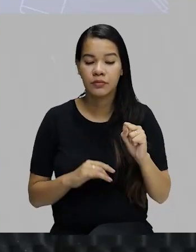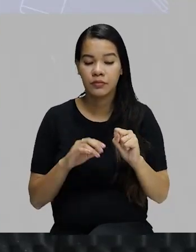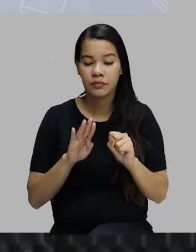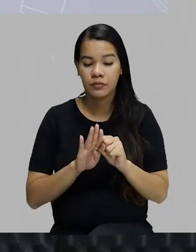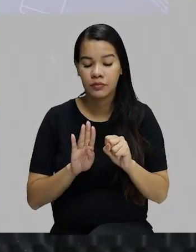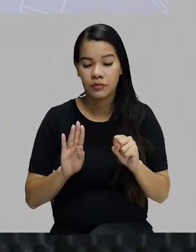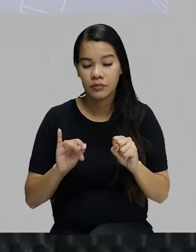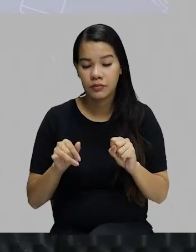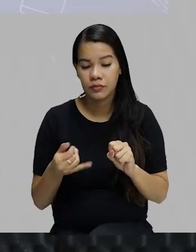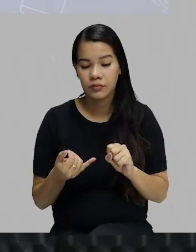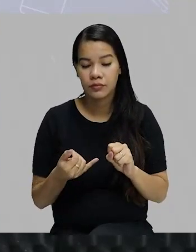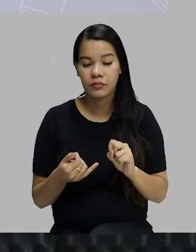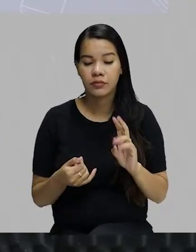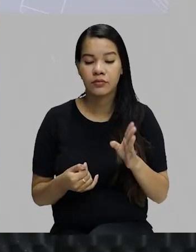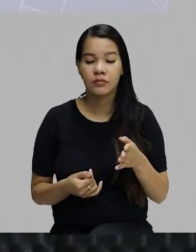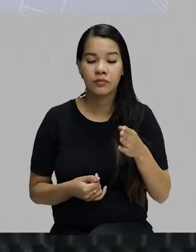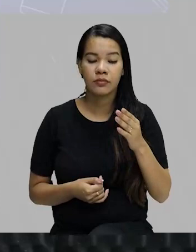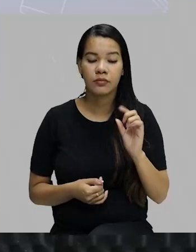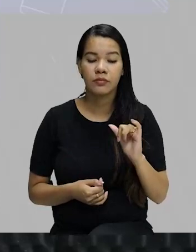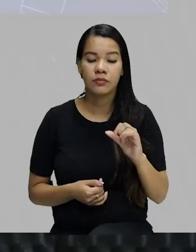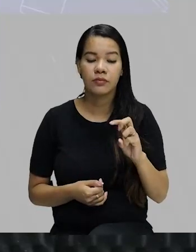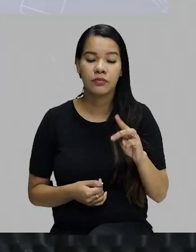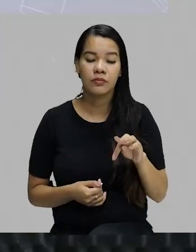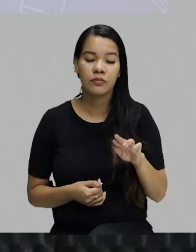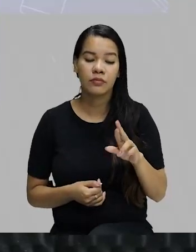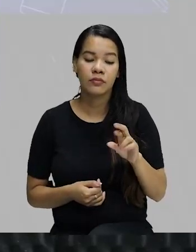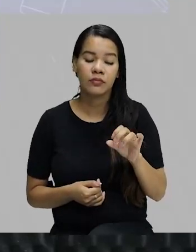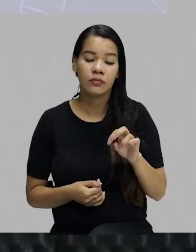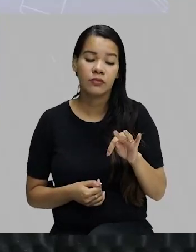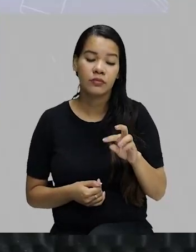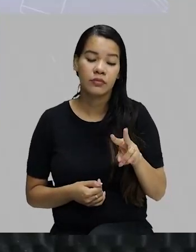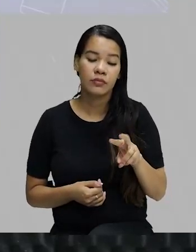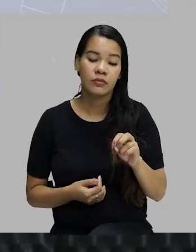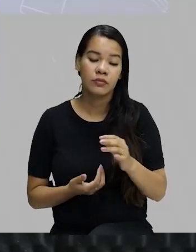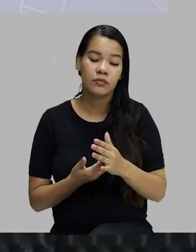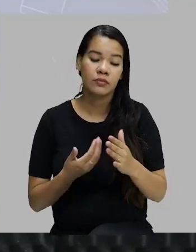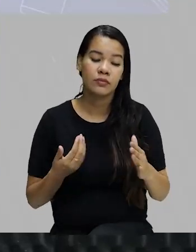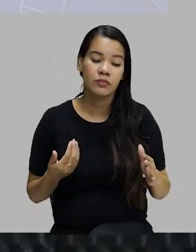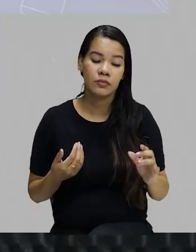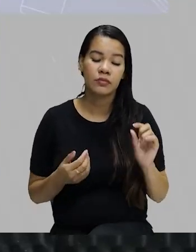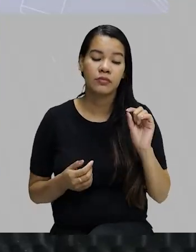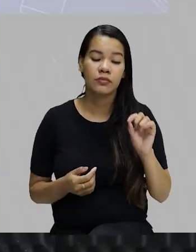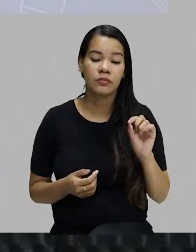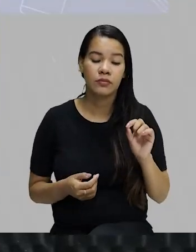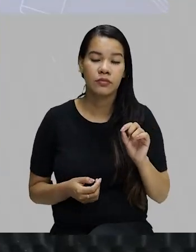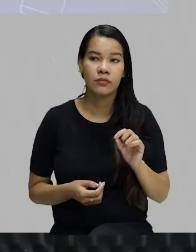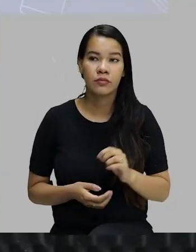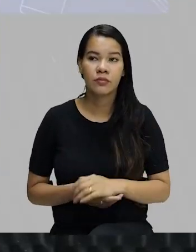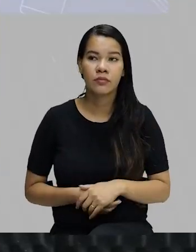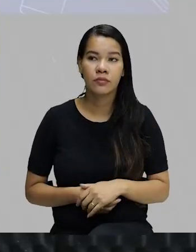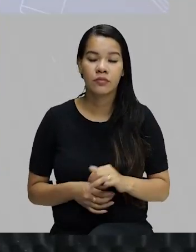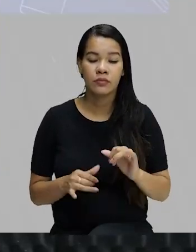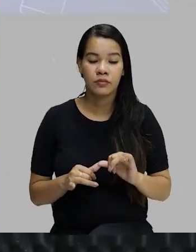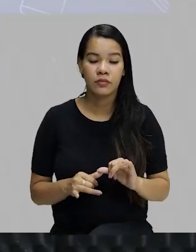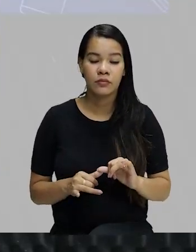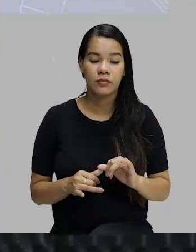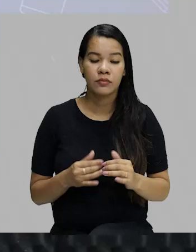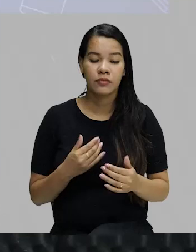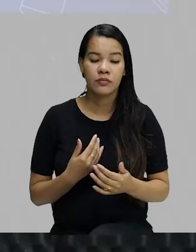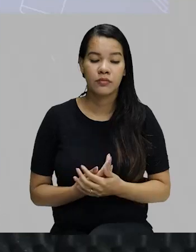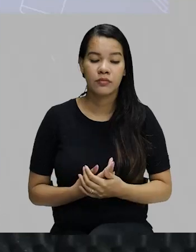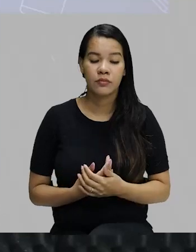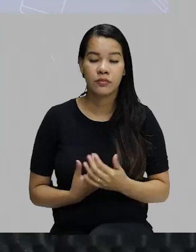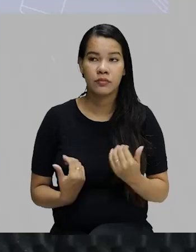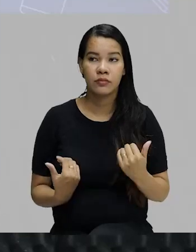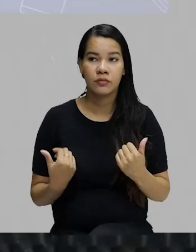imperativo, ele vai ficar como? Eu vou tirar a partícula que e ele vai ficar. Estude ele, só invertendo. Tiro aqui